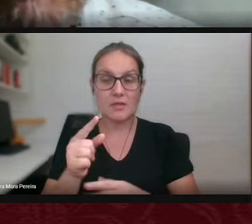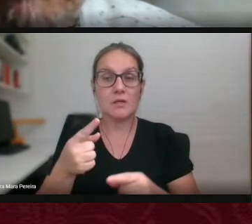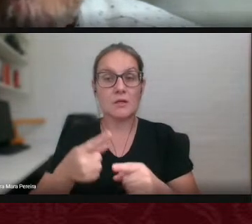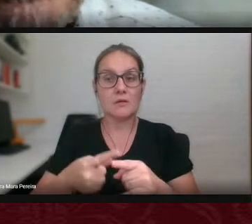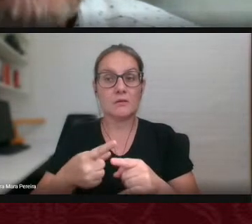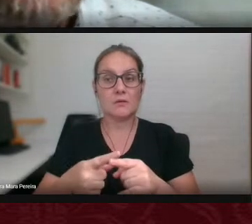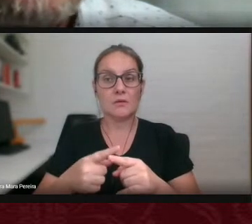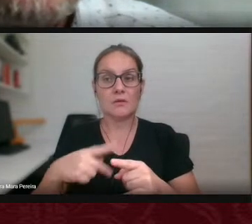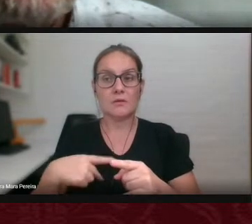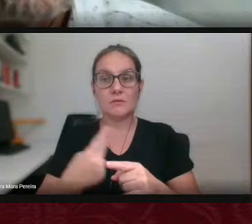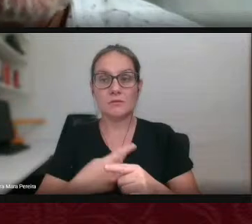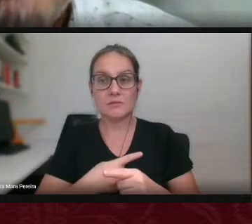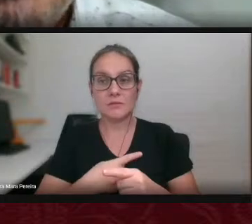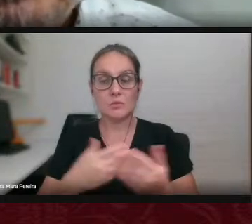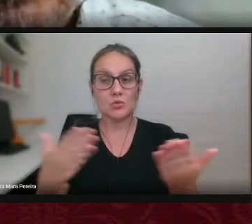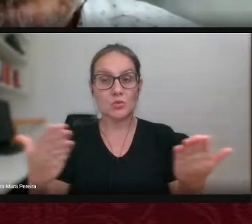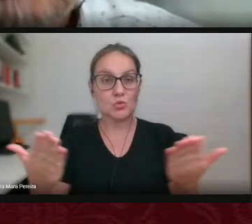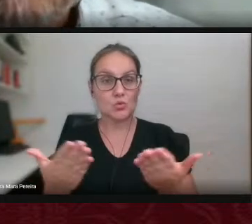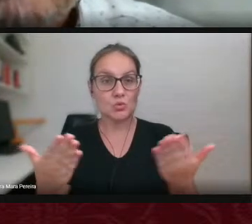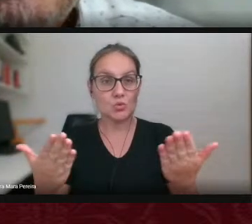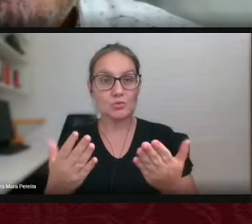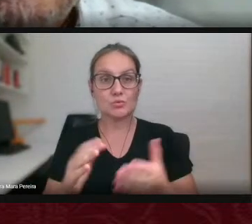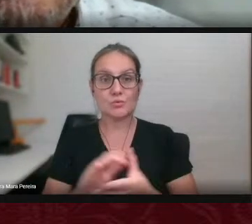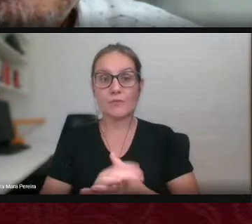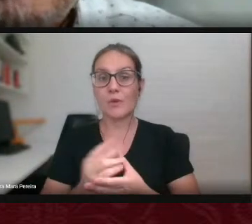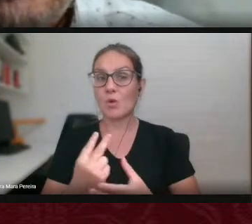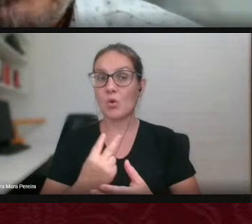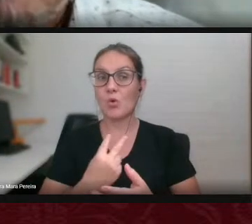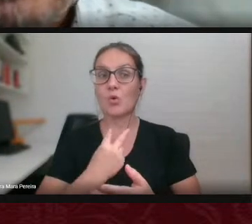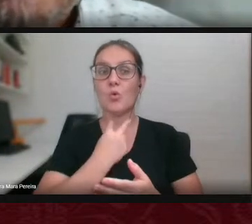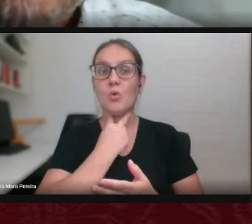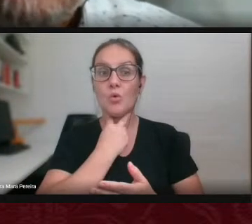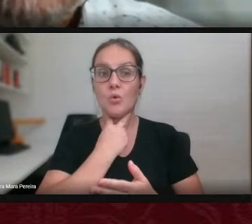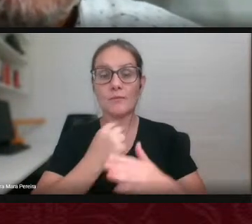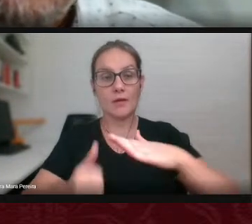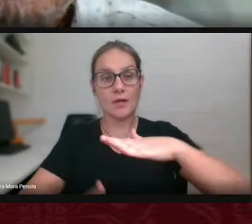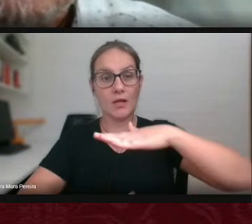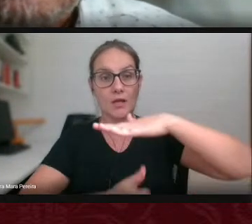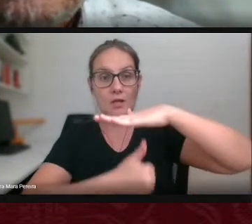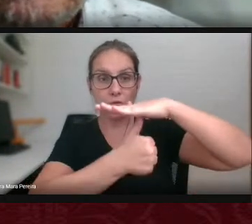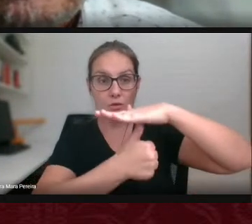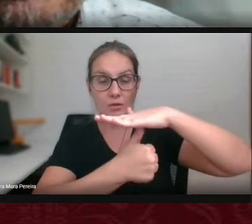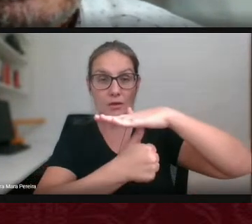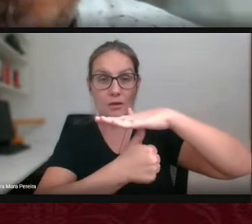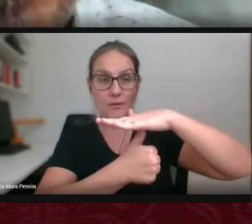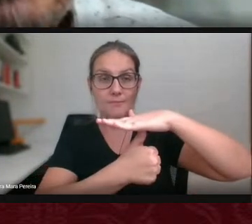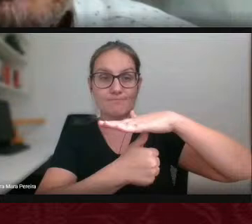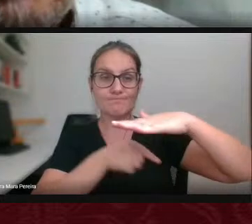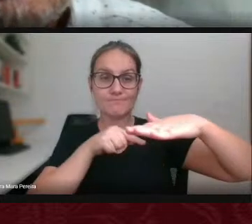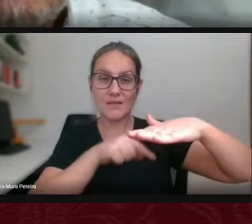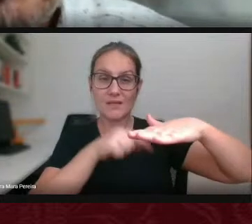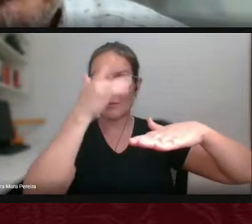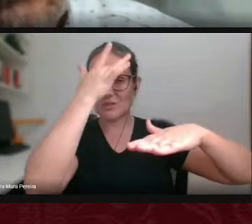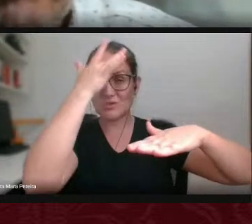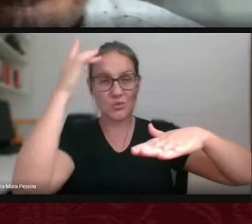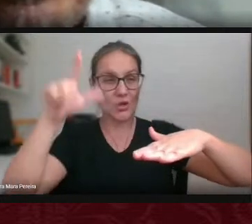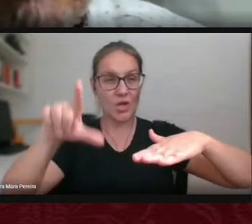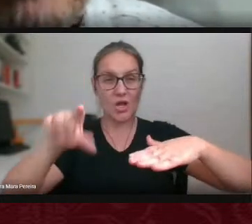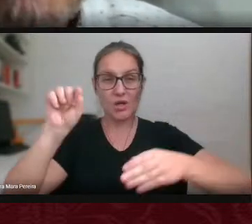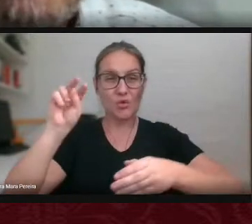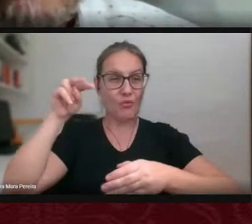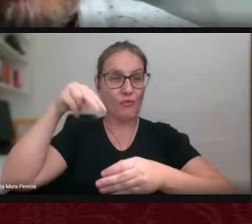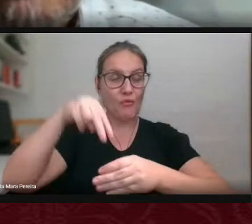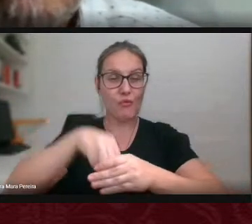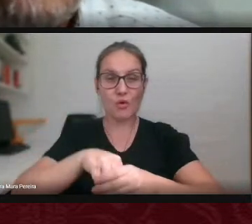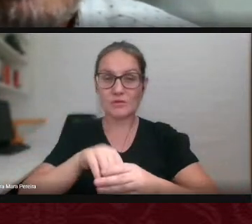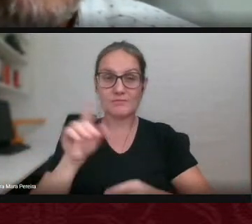ocupando a reitoria alguém que não foi eleito alguém que